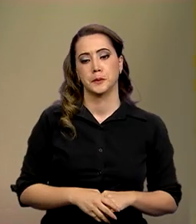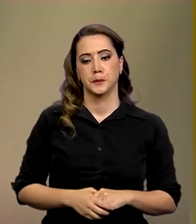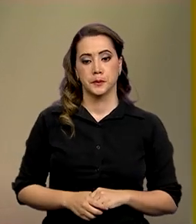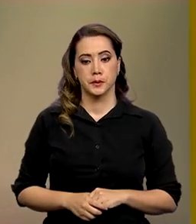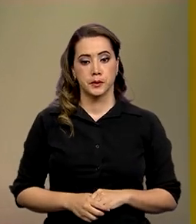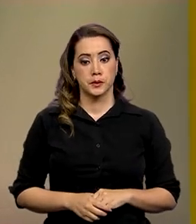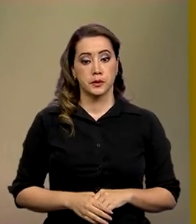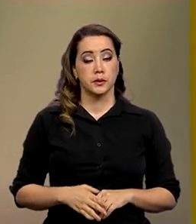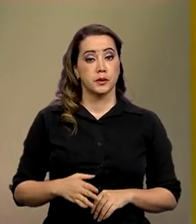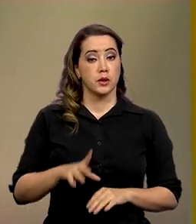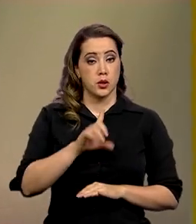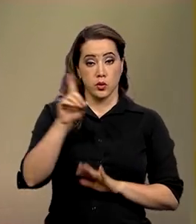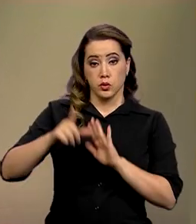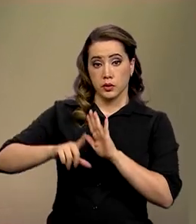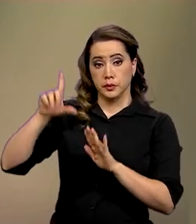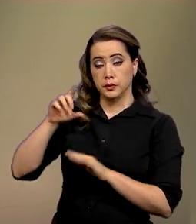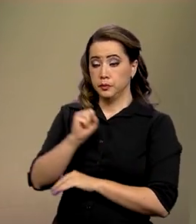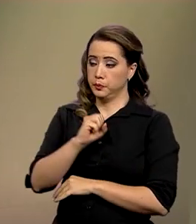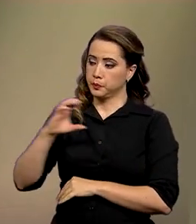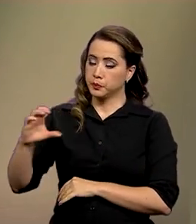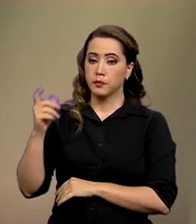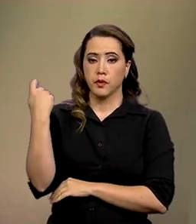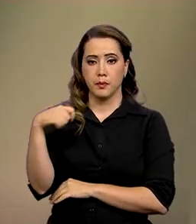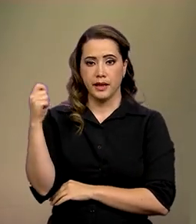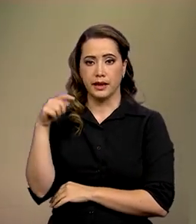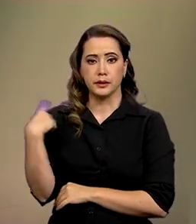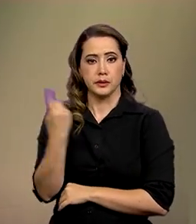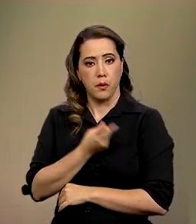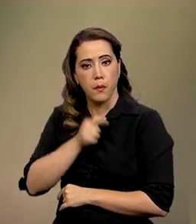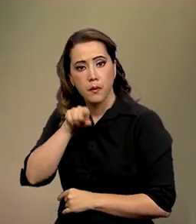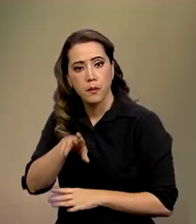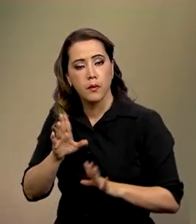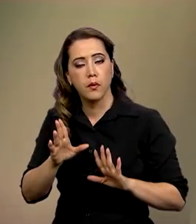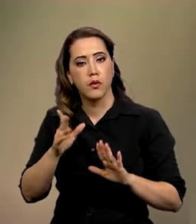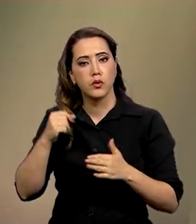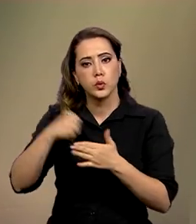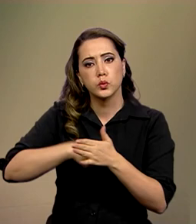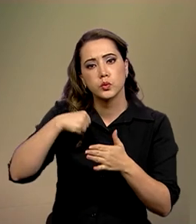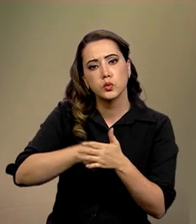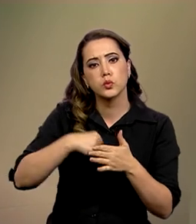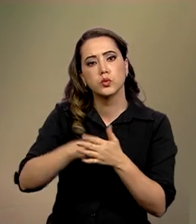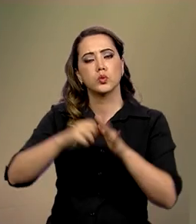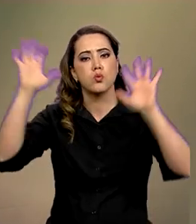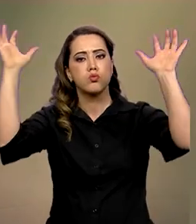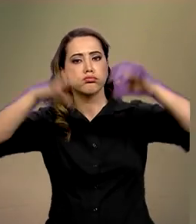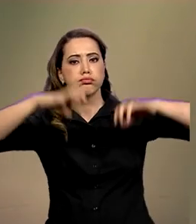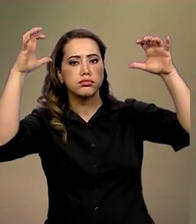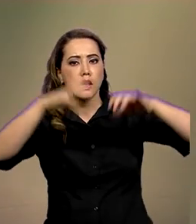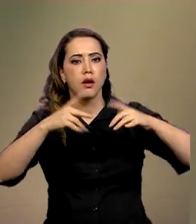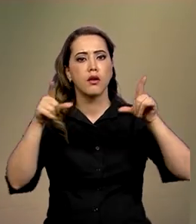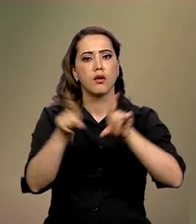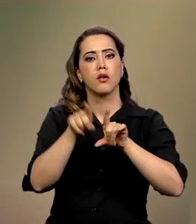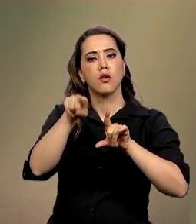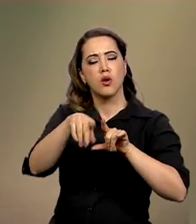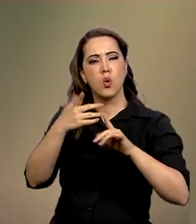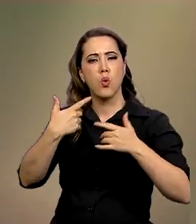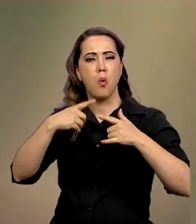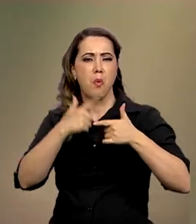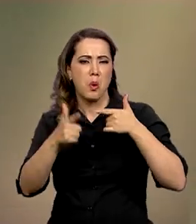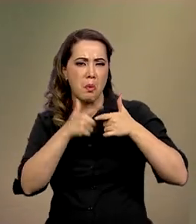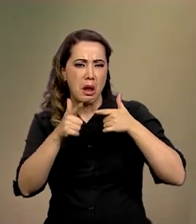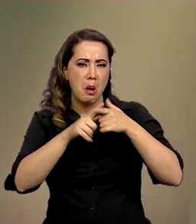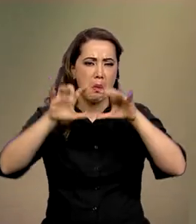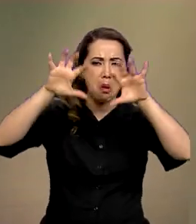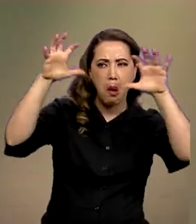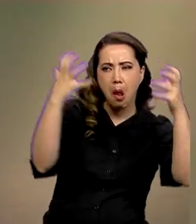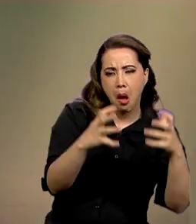Nos últimos dias, Santa Catarina e Rio Grande do Sul vêm enfrentando fortes chuvas. Os temporais causaram muita destruição. Até